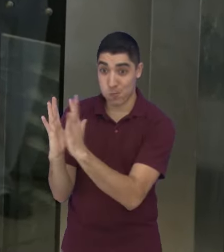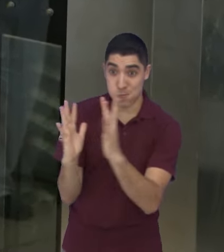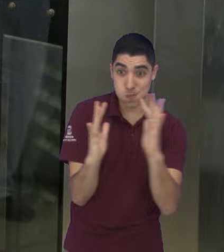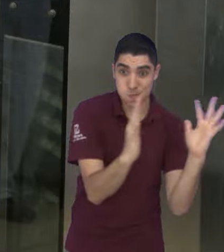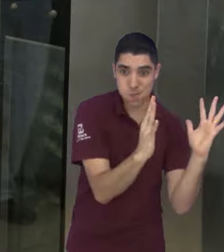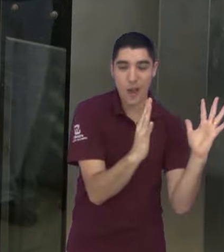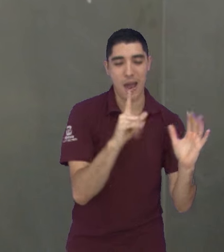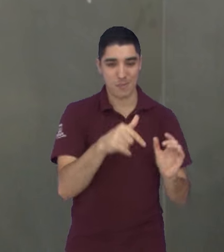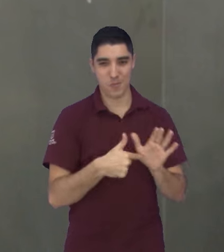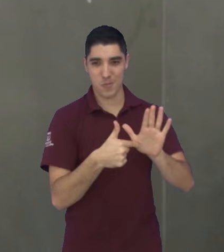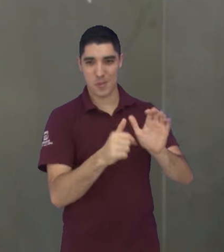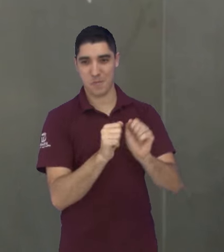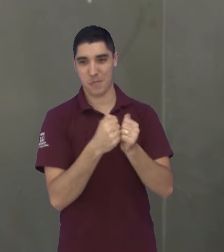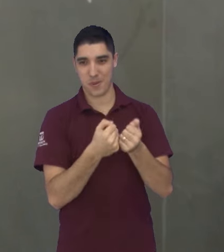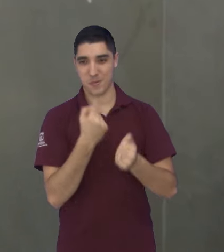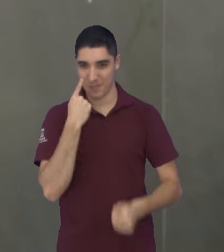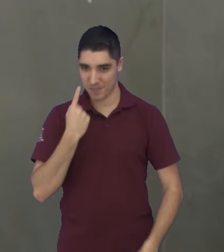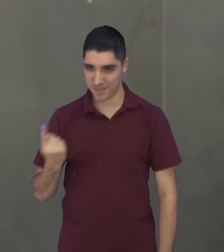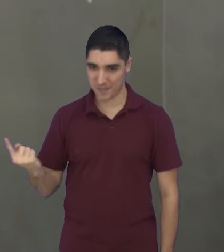daqui a pouquinho o pão está pronto.